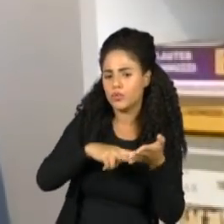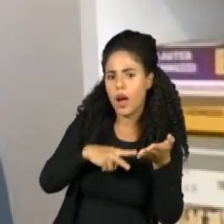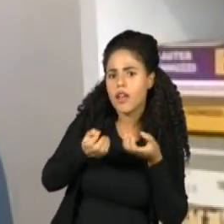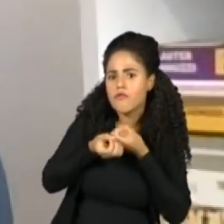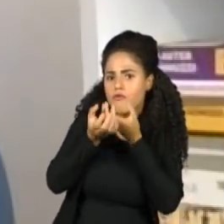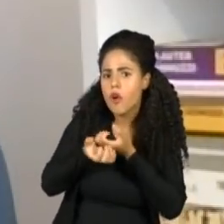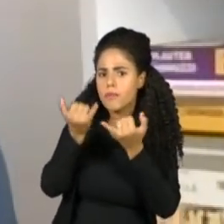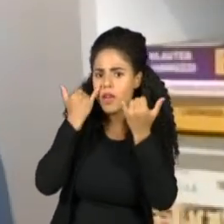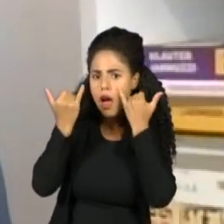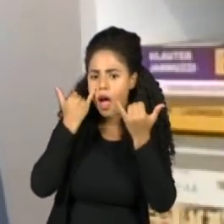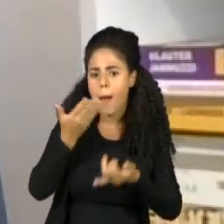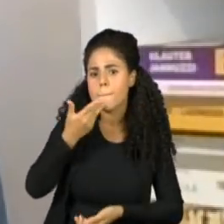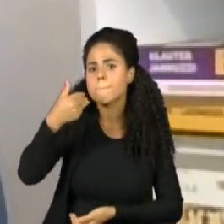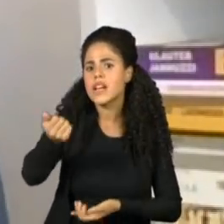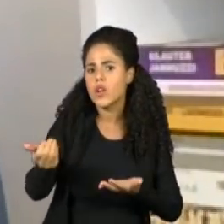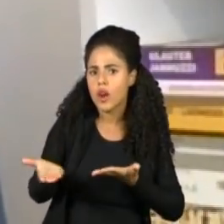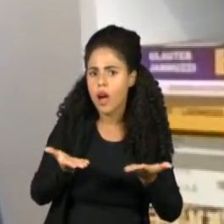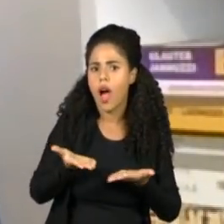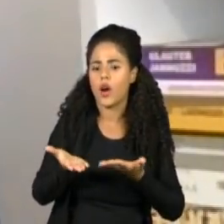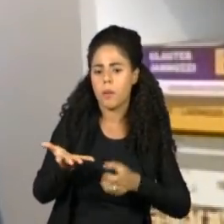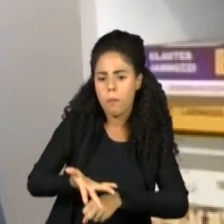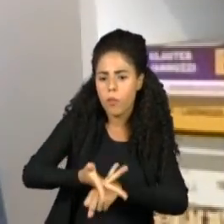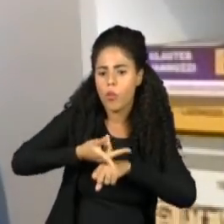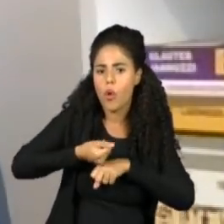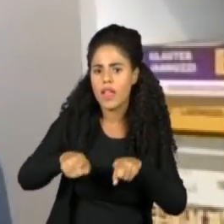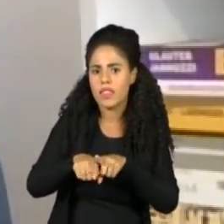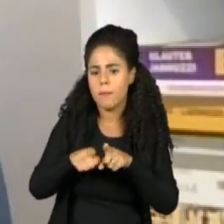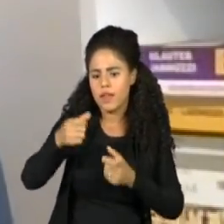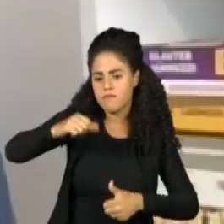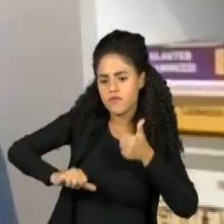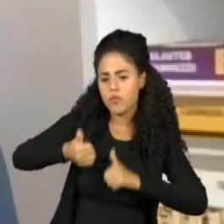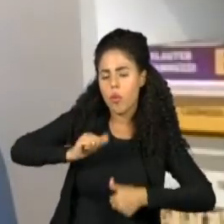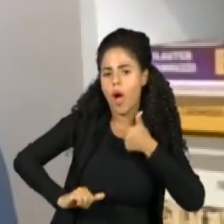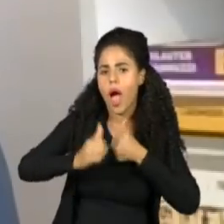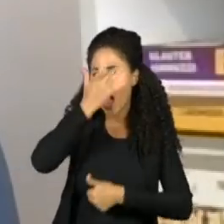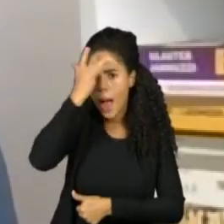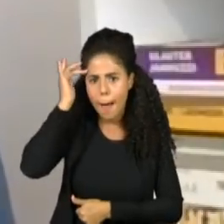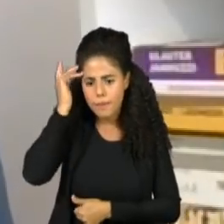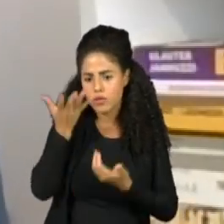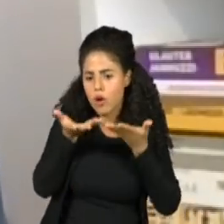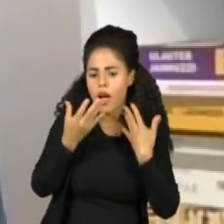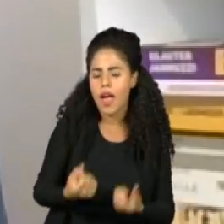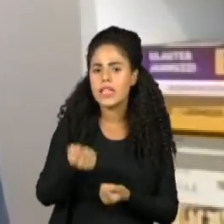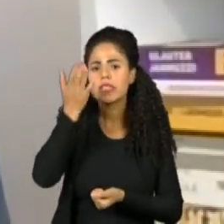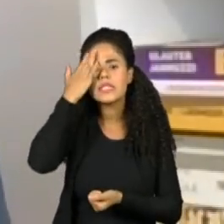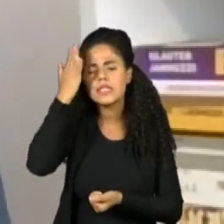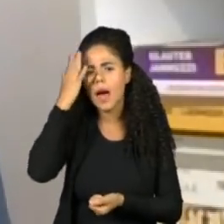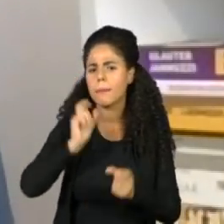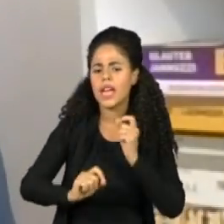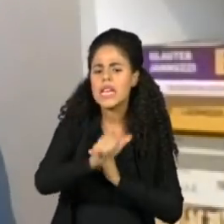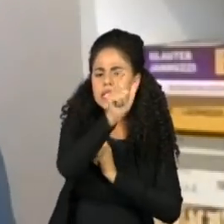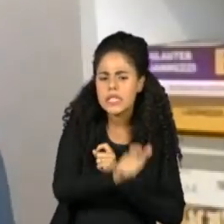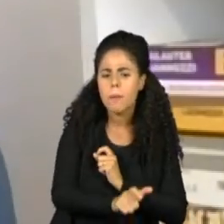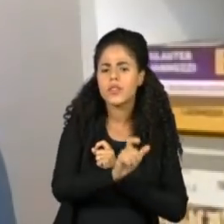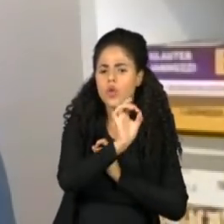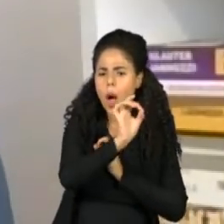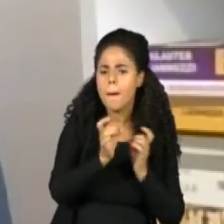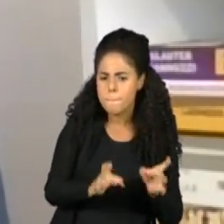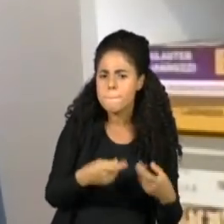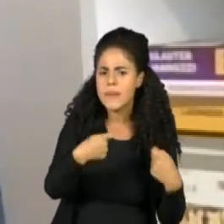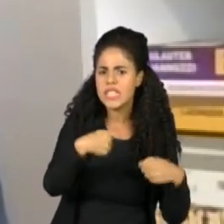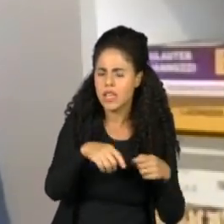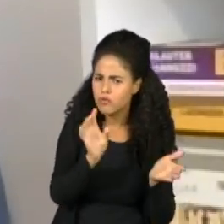melhorar a qualidade ou avaliação de quem está submetendo, para a gente ter certeza de que realmente as pessoas